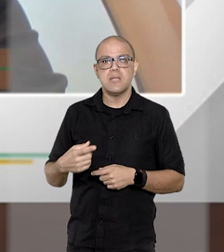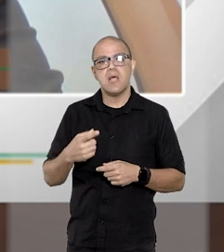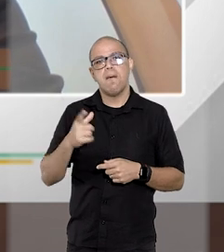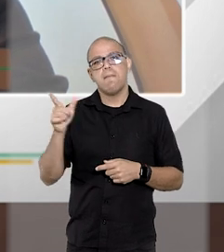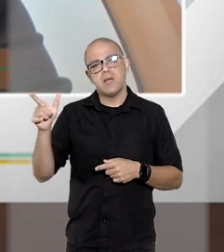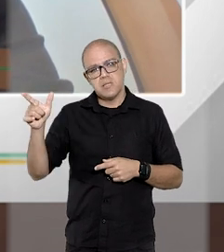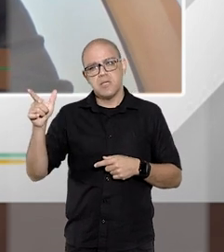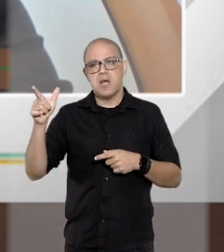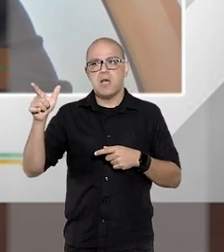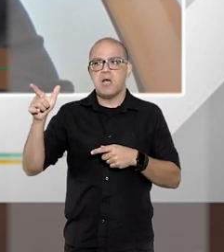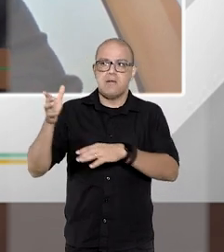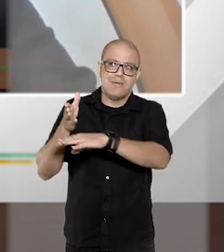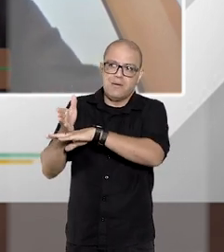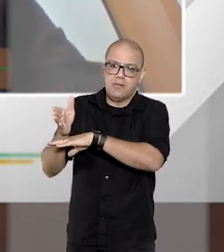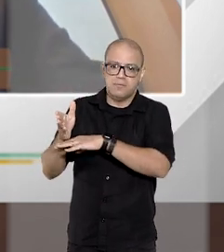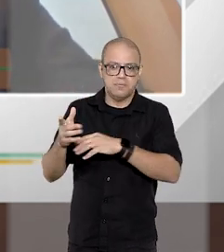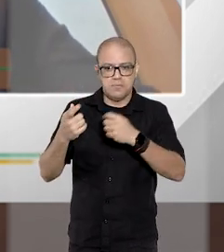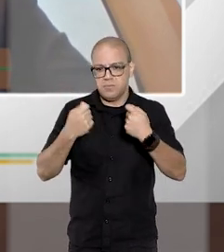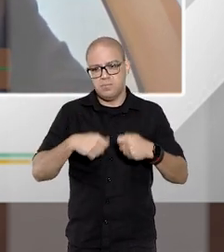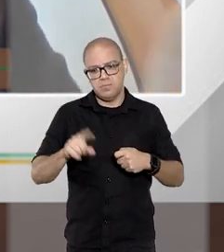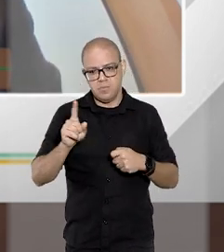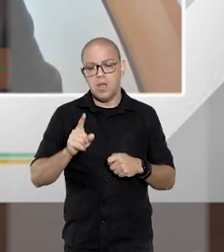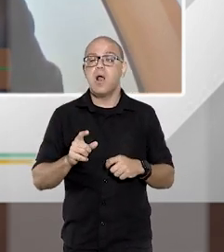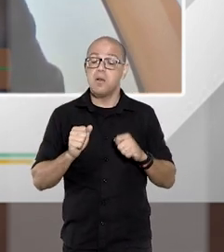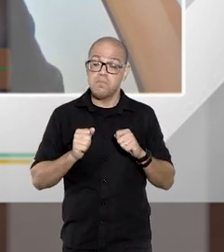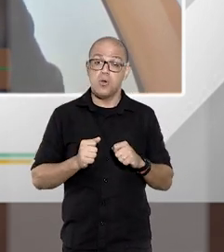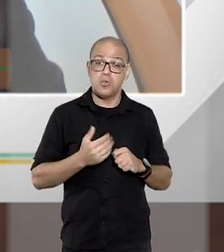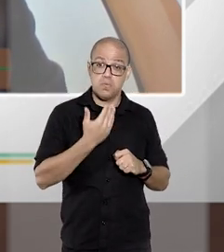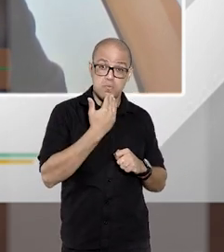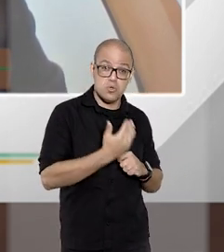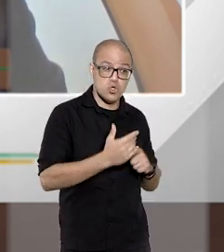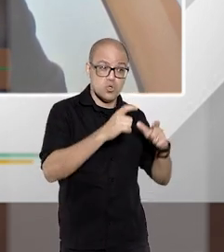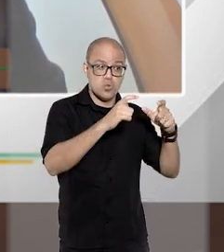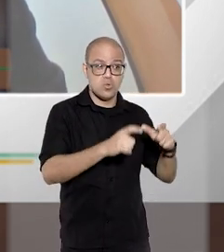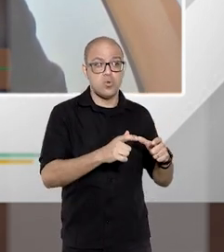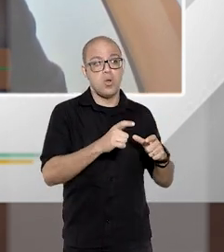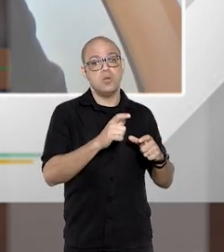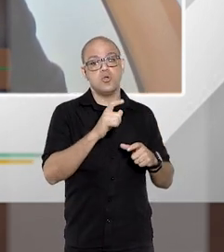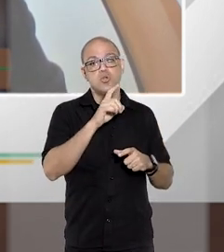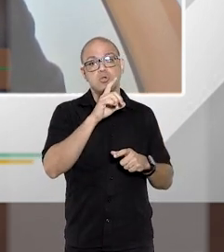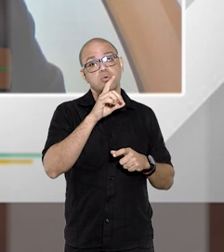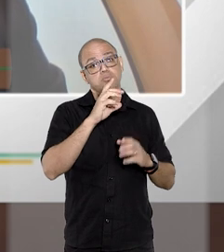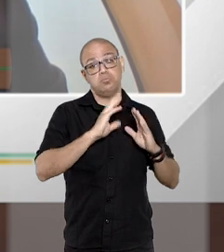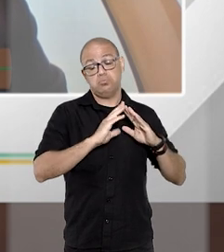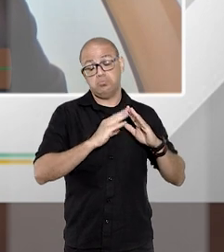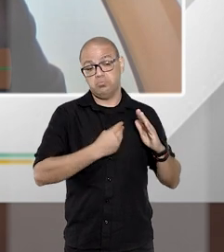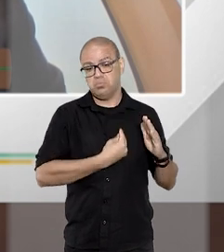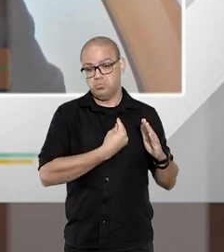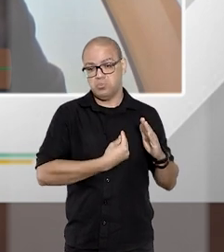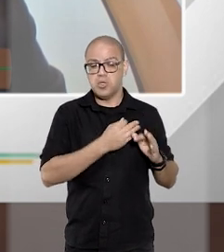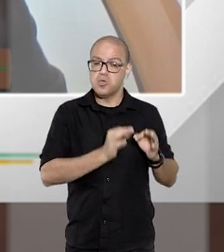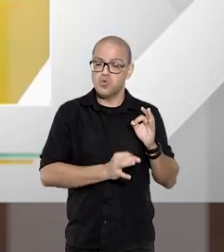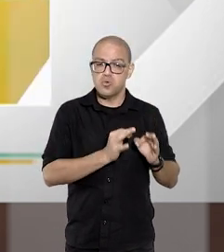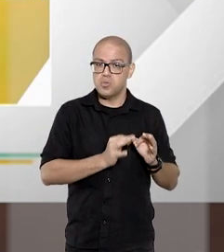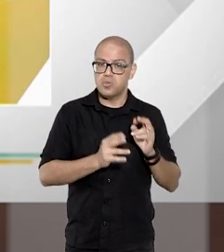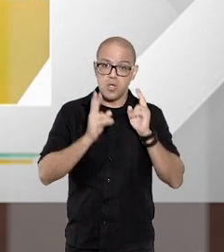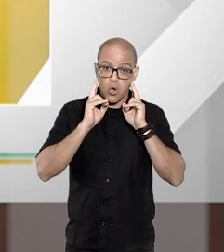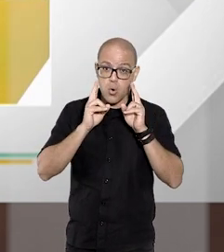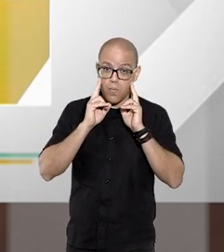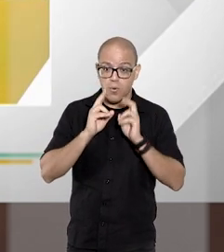demandar necessariamente lá ele poderá propor a ação no próprio foro de domicílio perante a Justiça comum